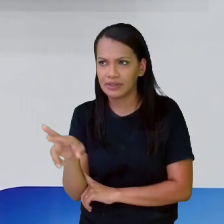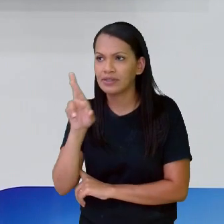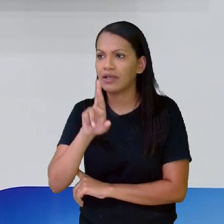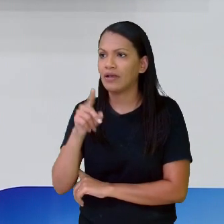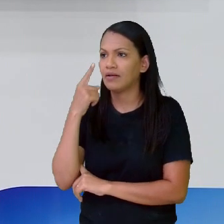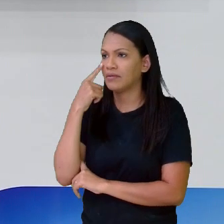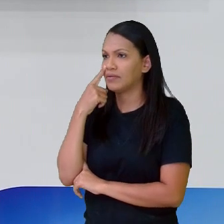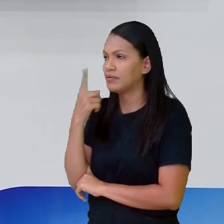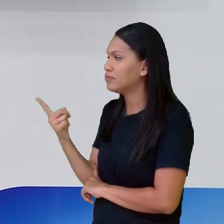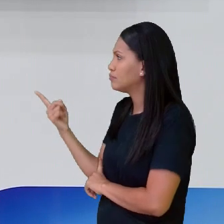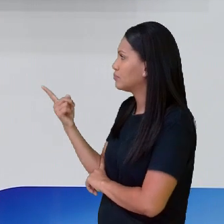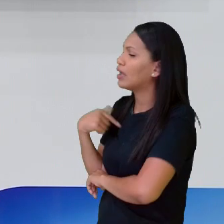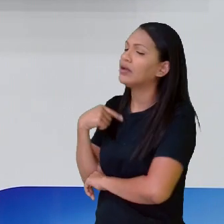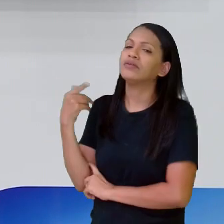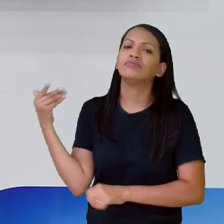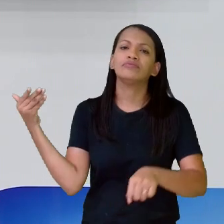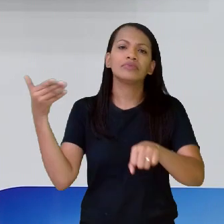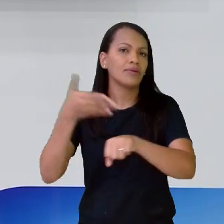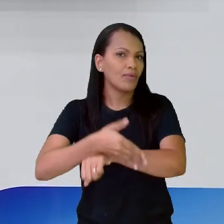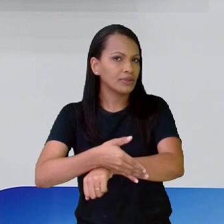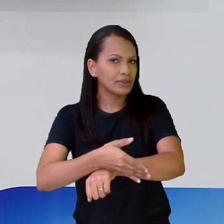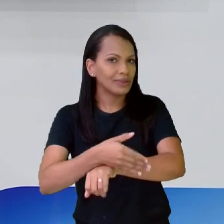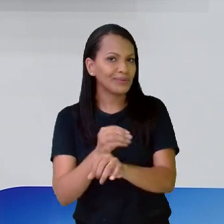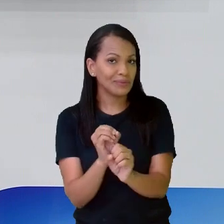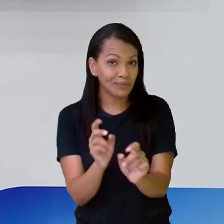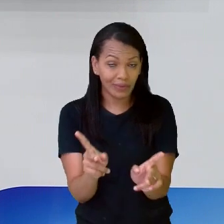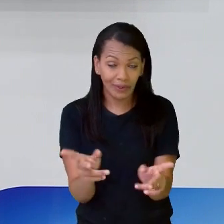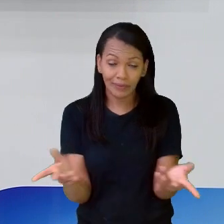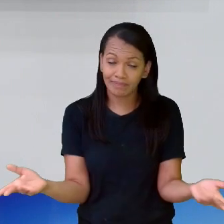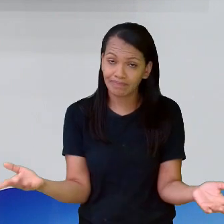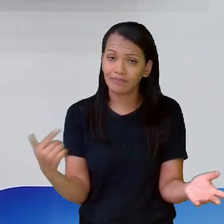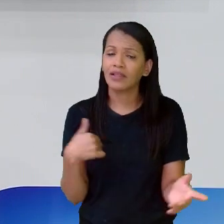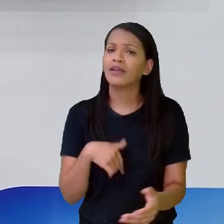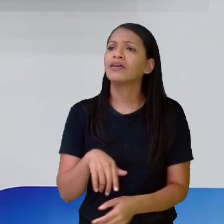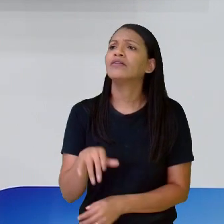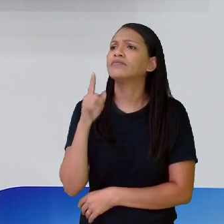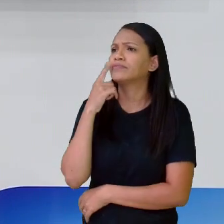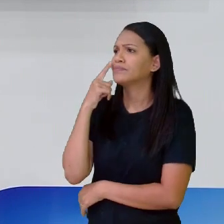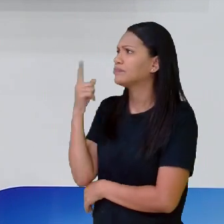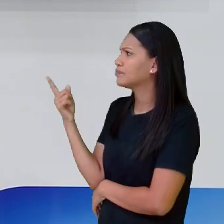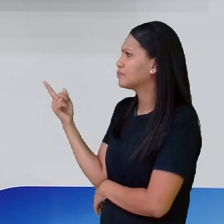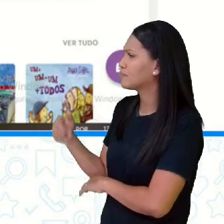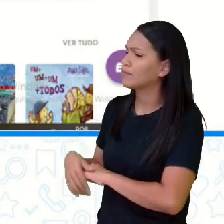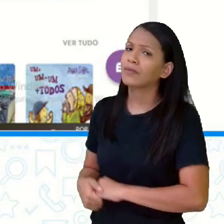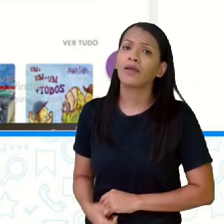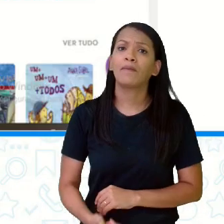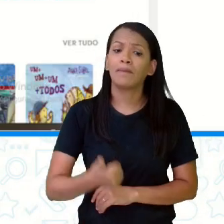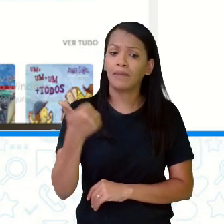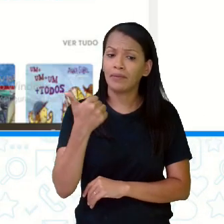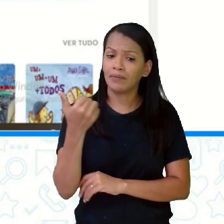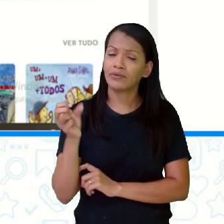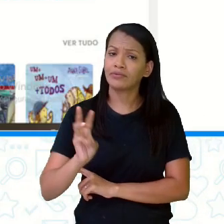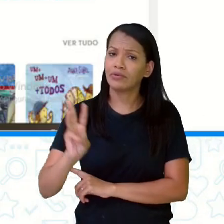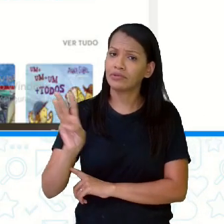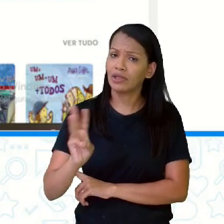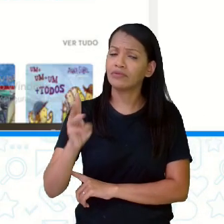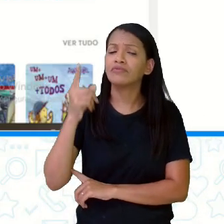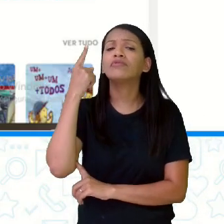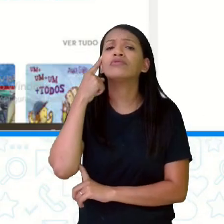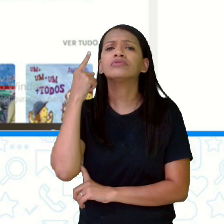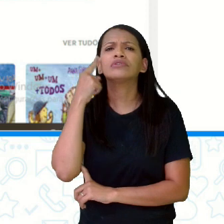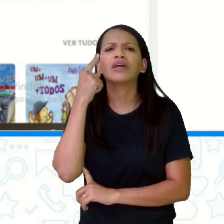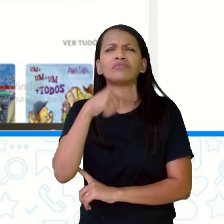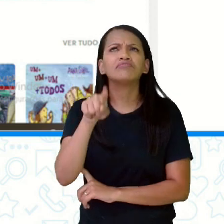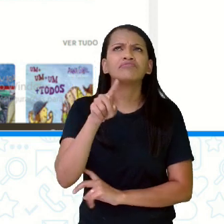e você vai ter o acesso, tá? E eu coloquei aí a primeira página do site, para você ter uma ideia de